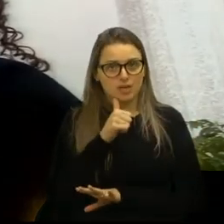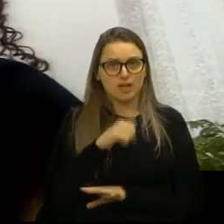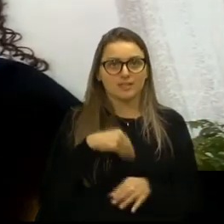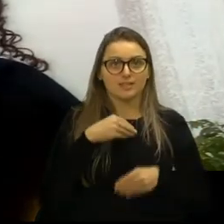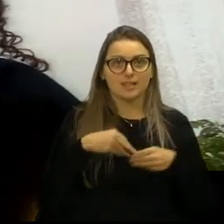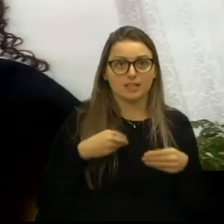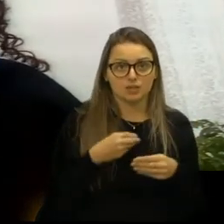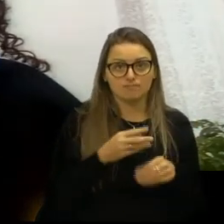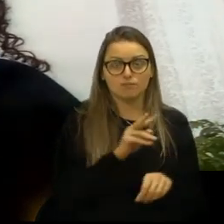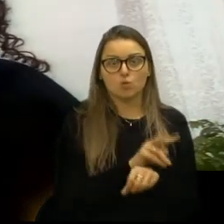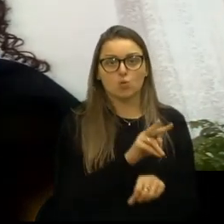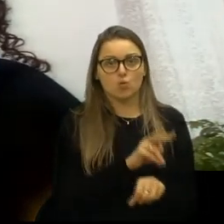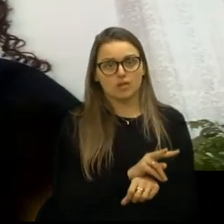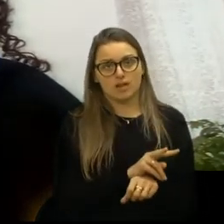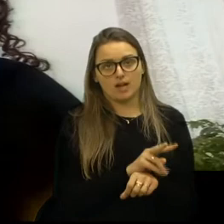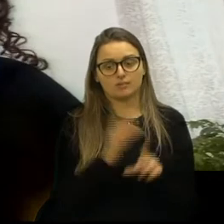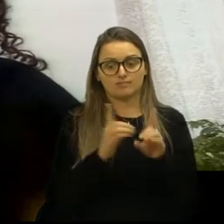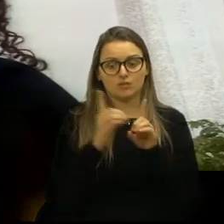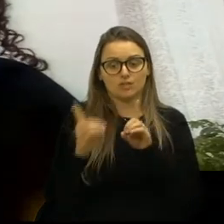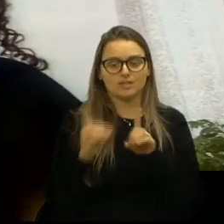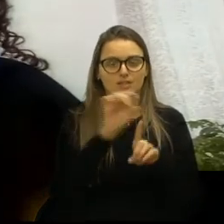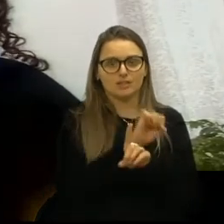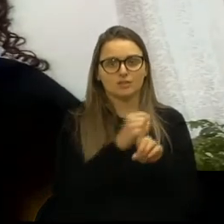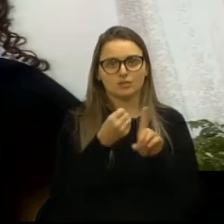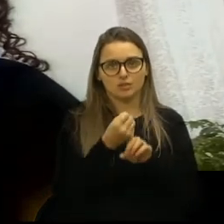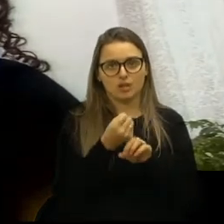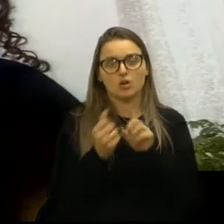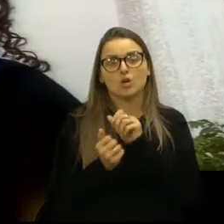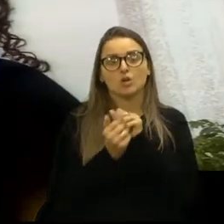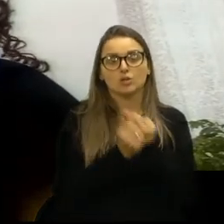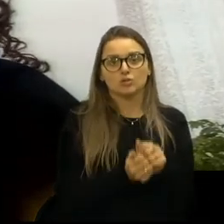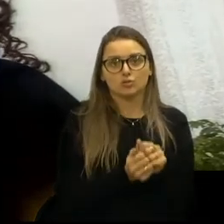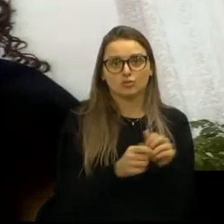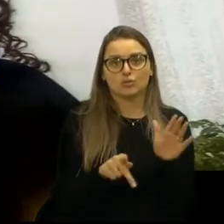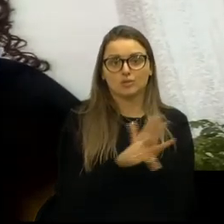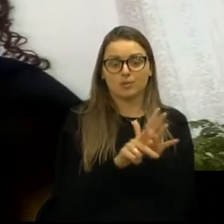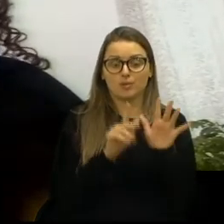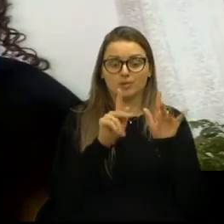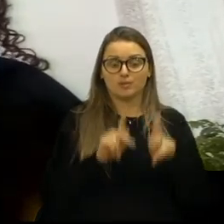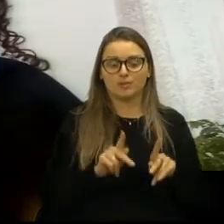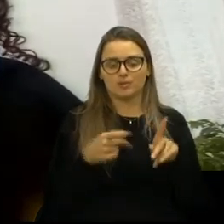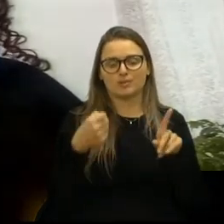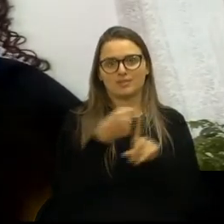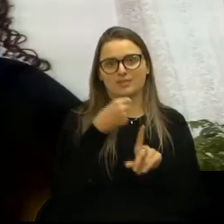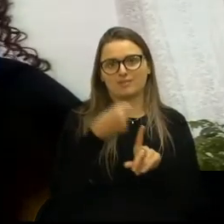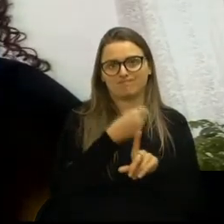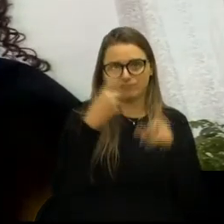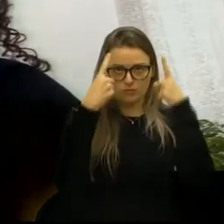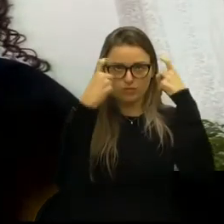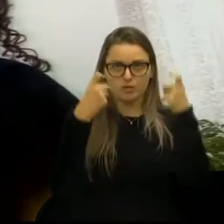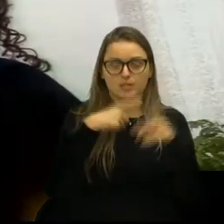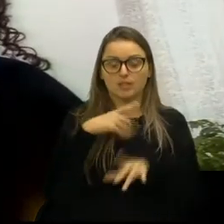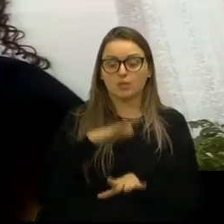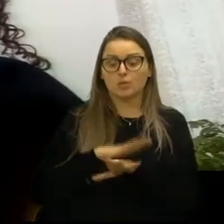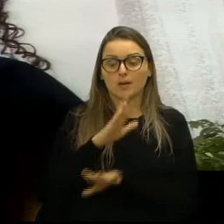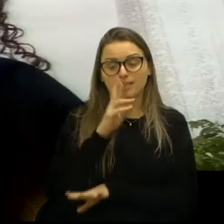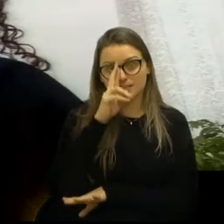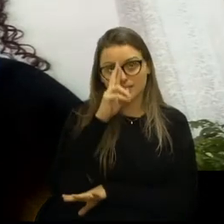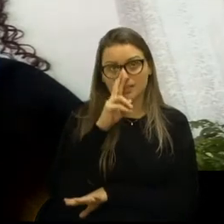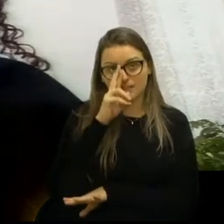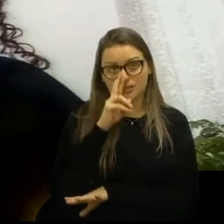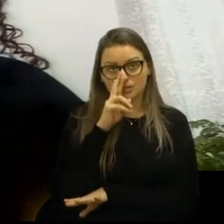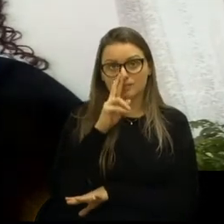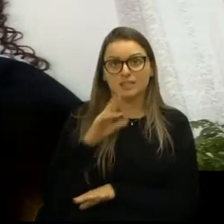as medidas de restrição e distanciamento social junto com seus agressores, aumentando, assim, os riscos de